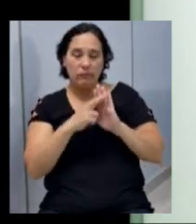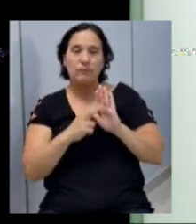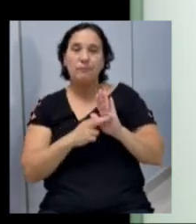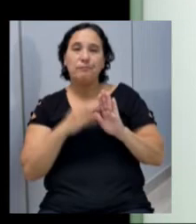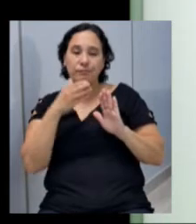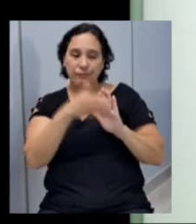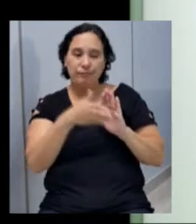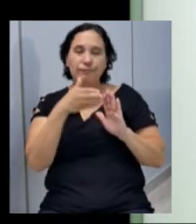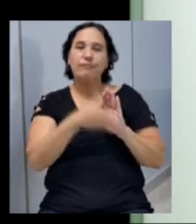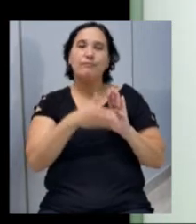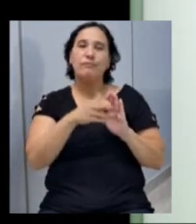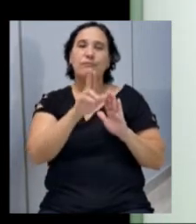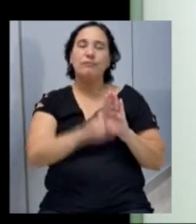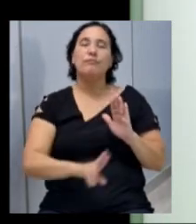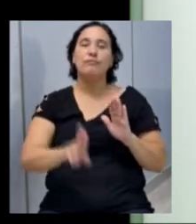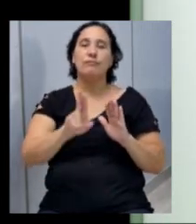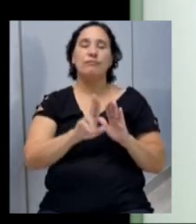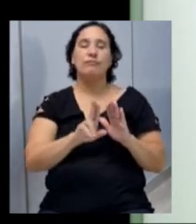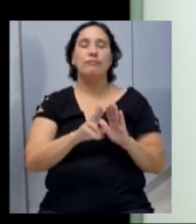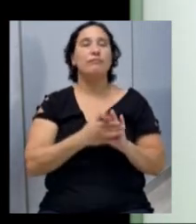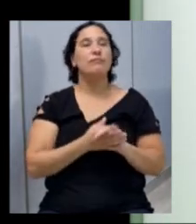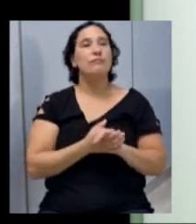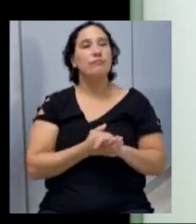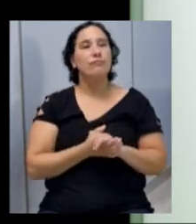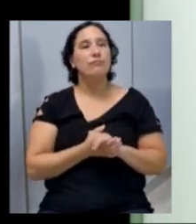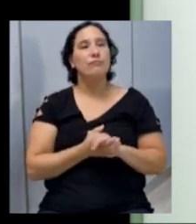obedecer para sua utilização, então,